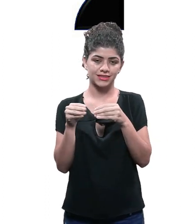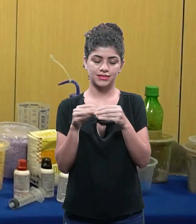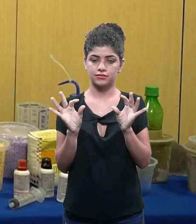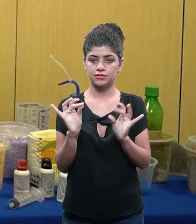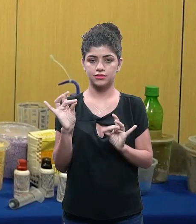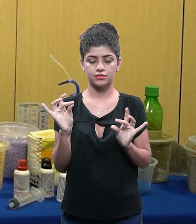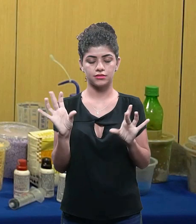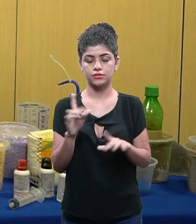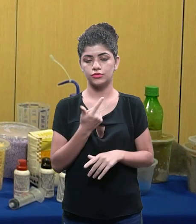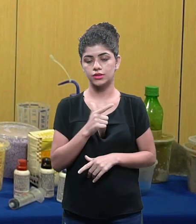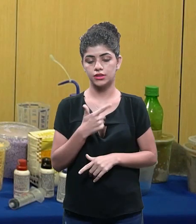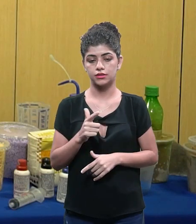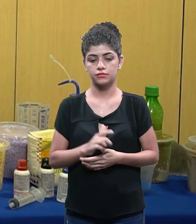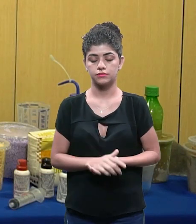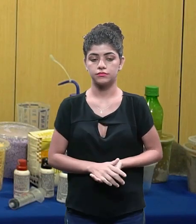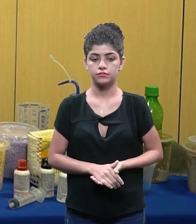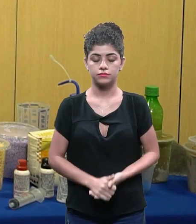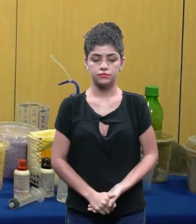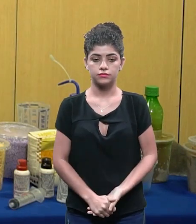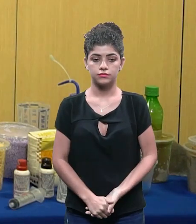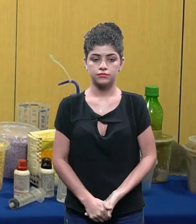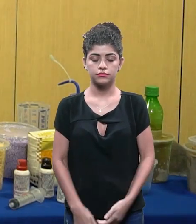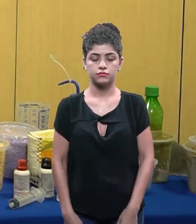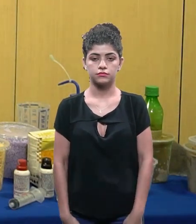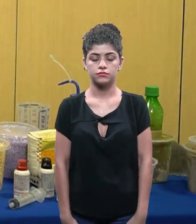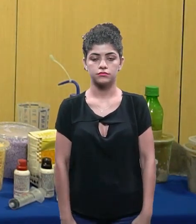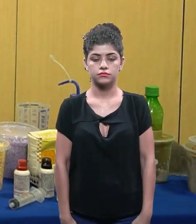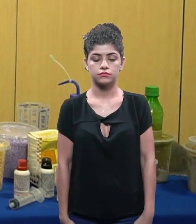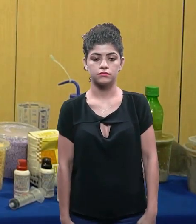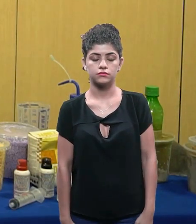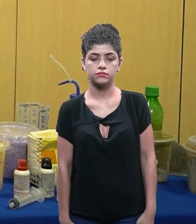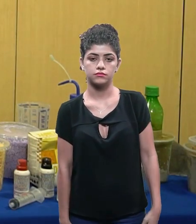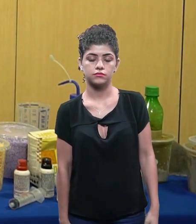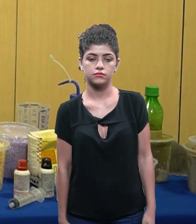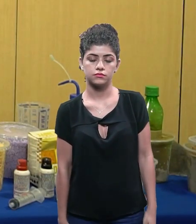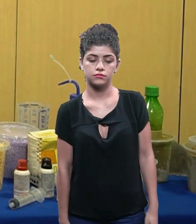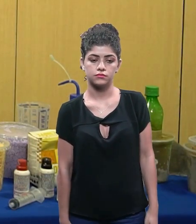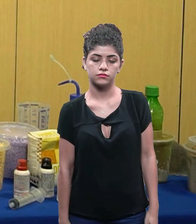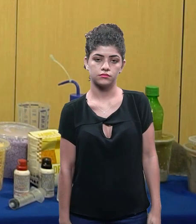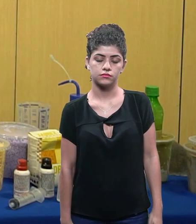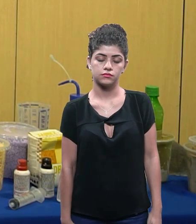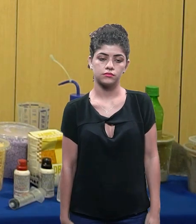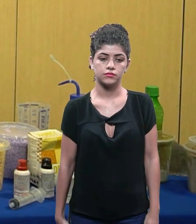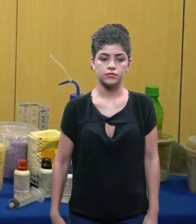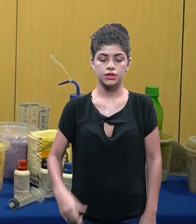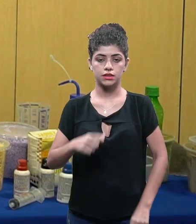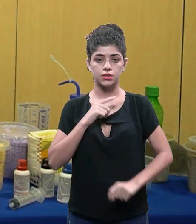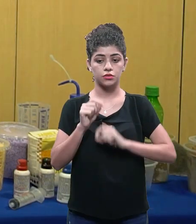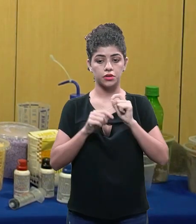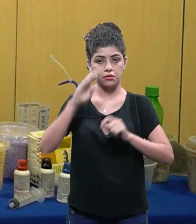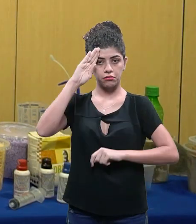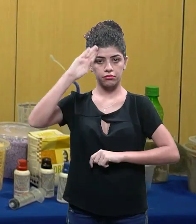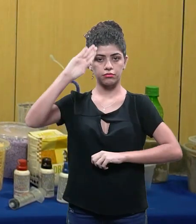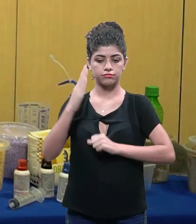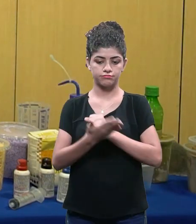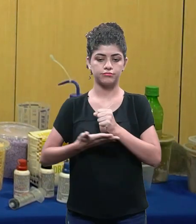dar liga. Certo? Então, se não dar liga nesse compósito, ele não vai virar produto. Tudo bem? Então, a proporção ou o